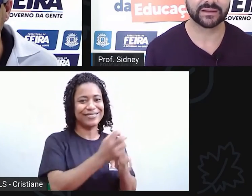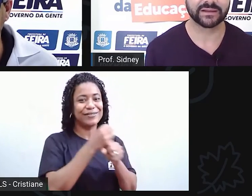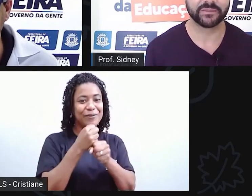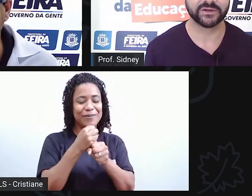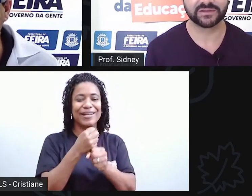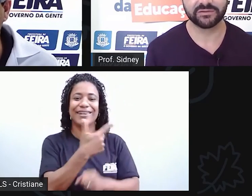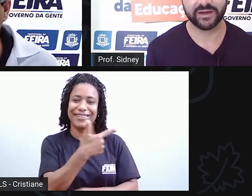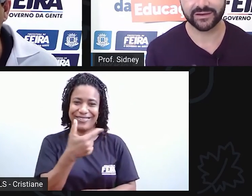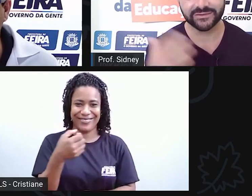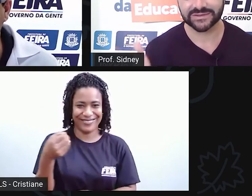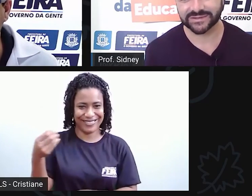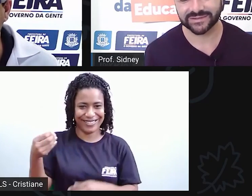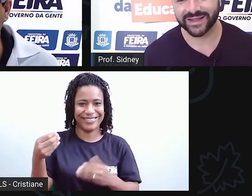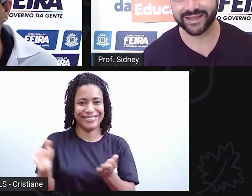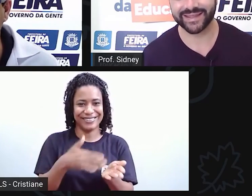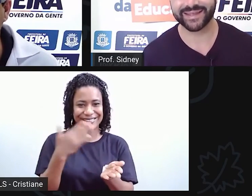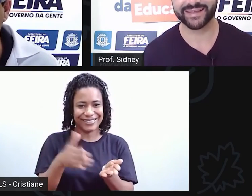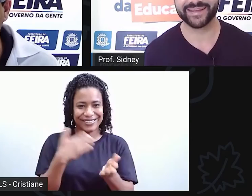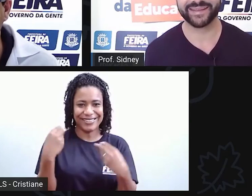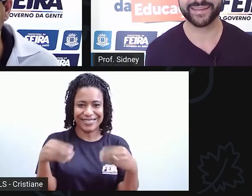pode ser vários